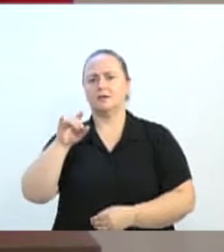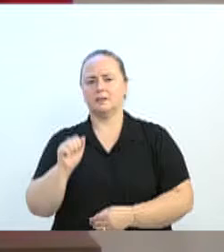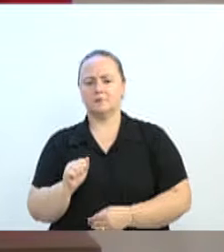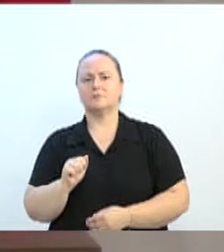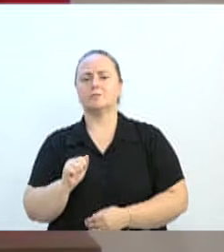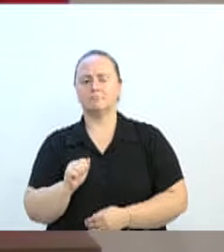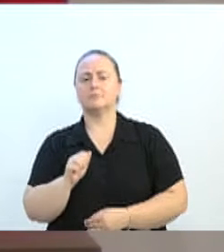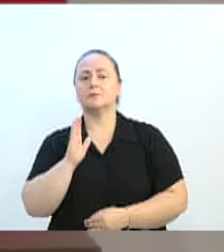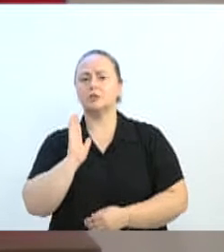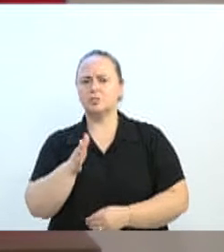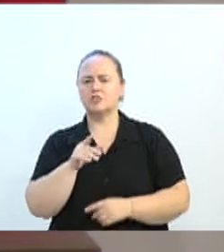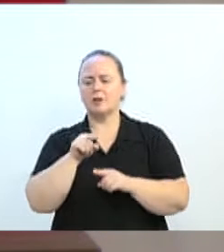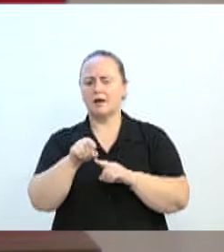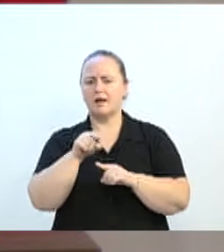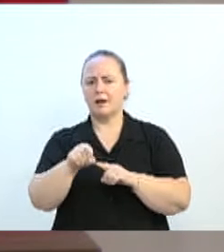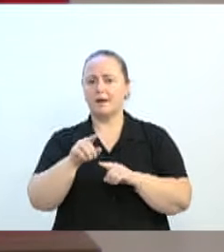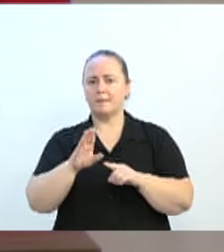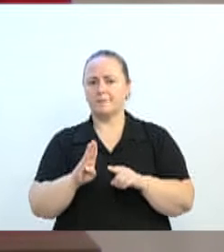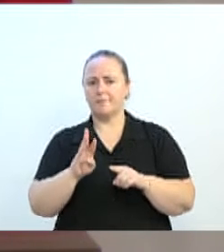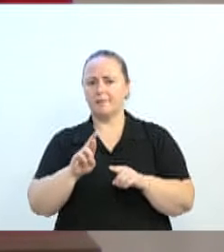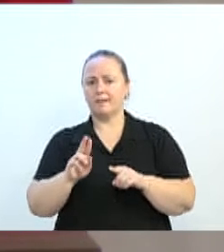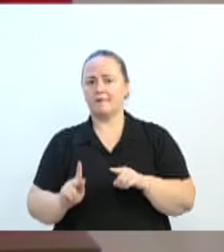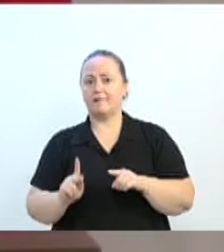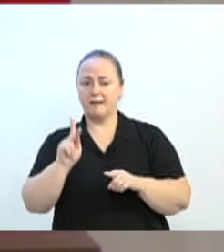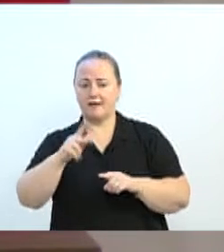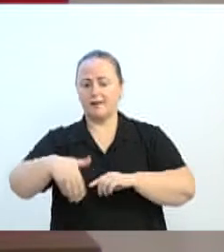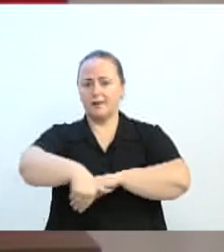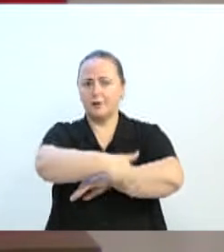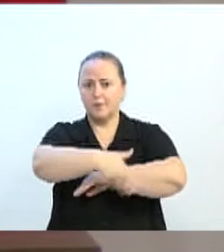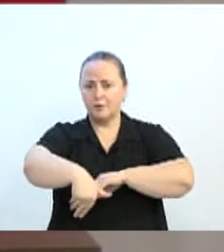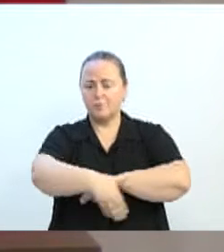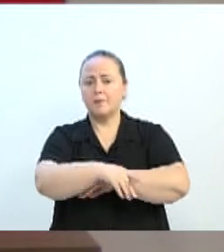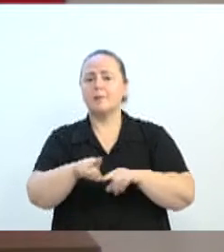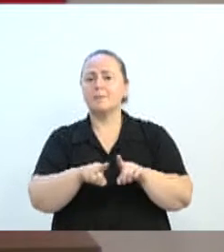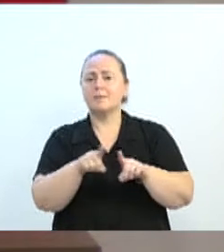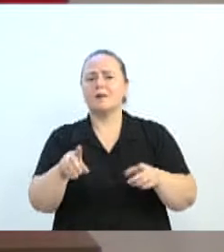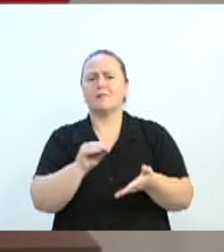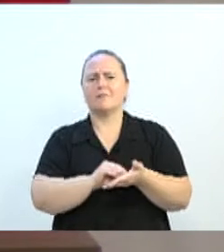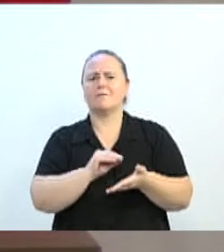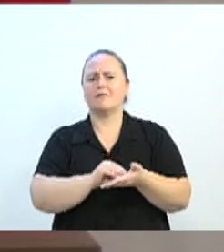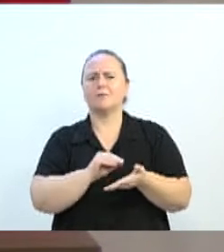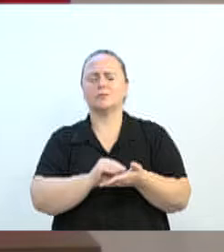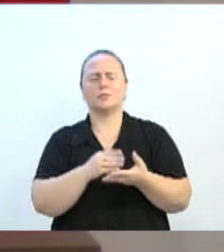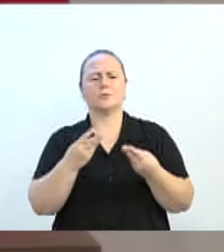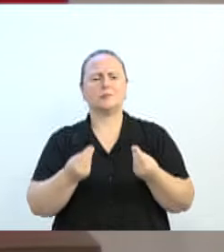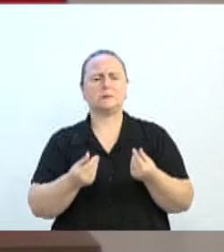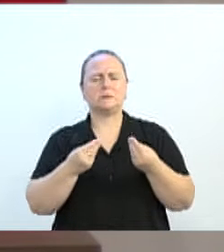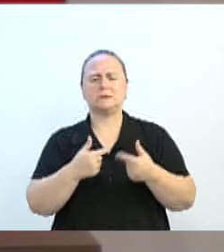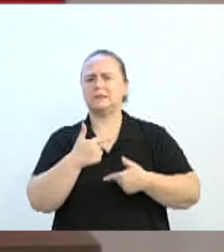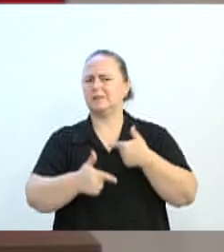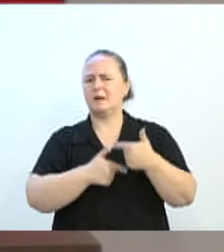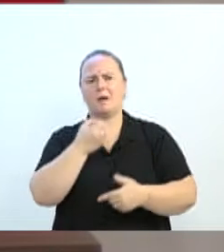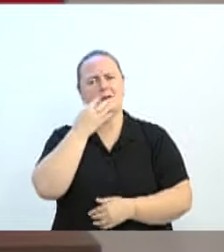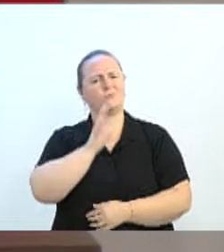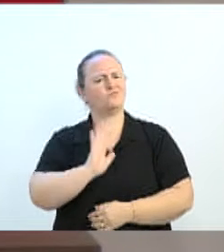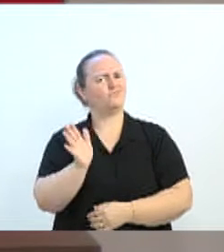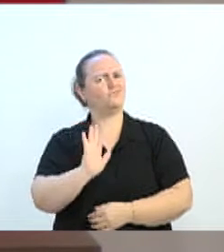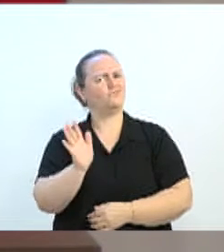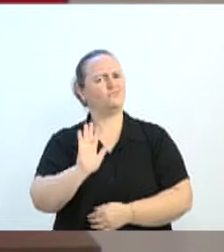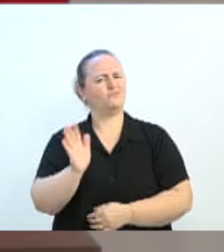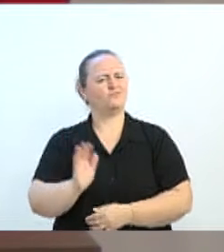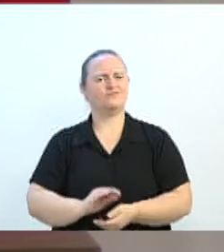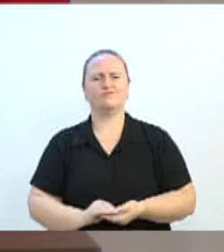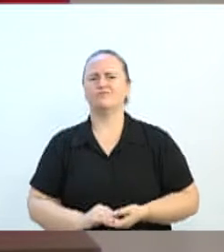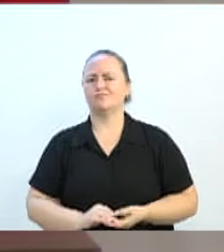BRK e acabou não tendo a colocação das lajotas. O serviço não ficou bom. A verdade é essa, o serviço não ficou bom.